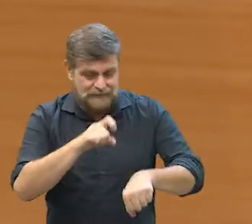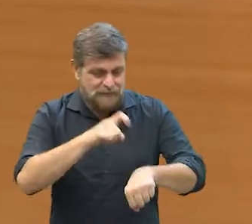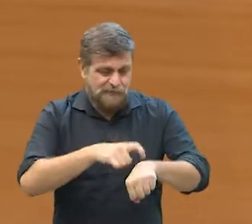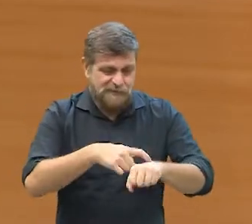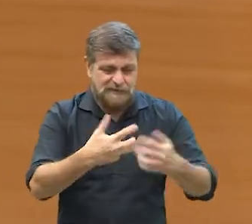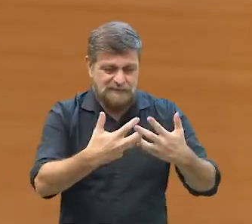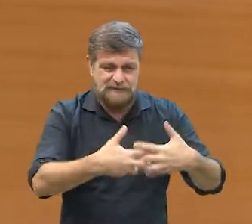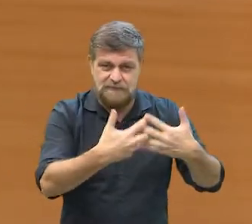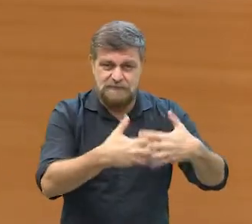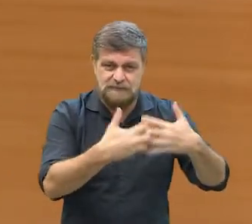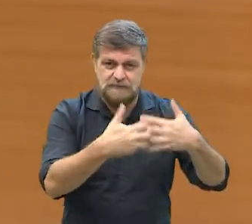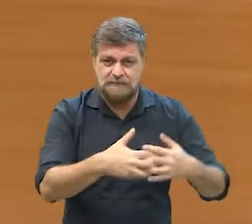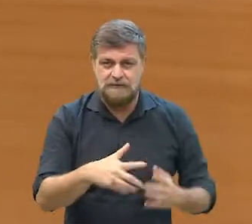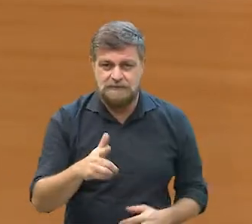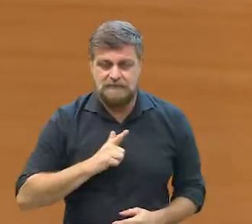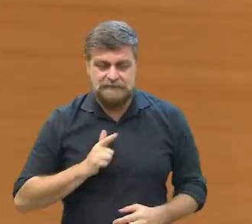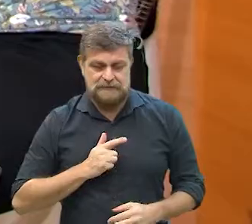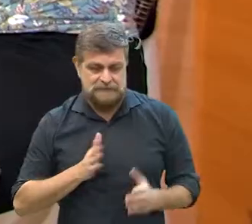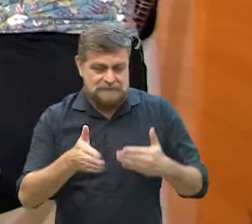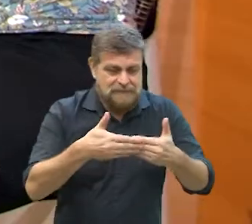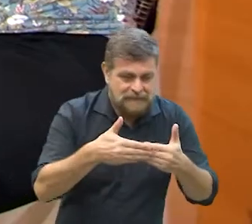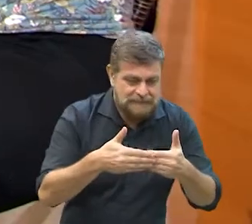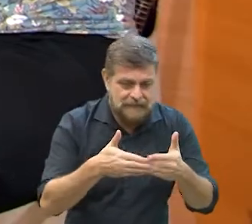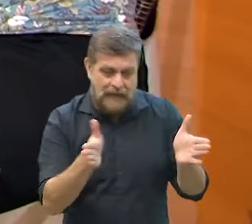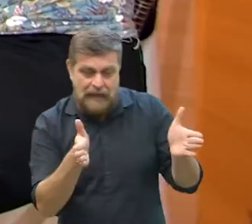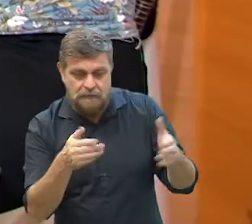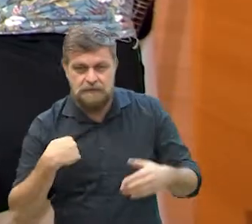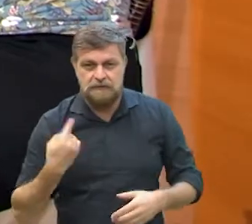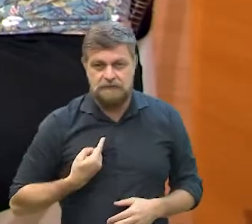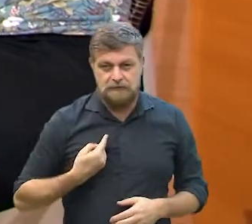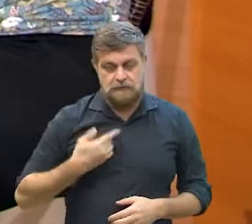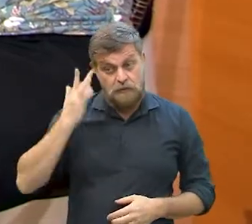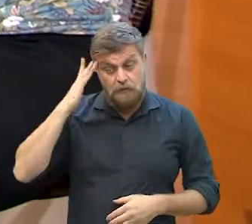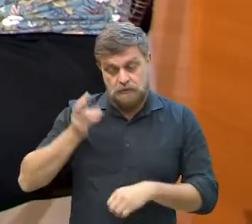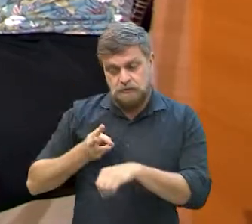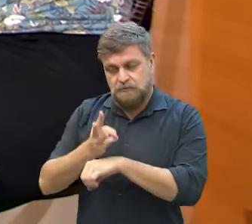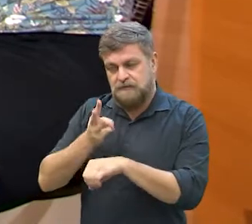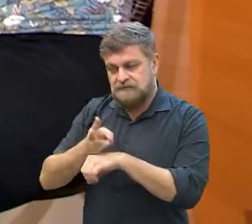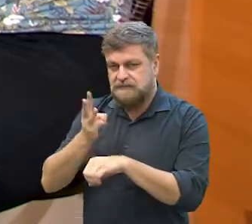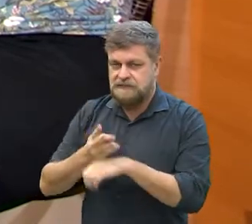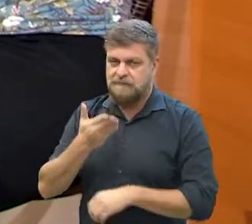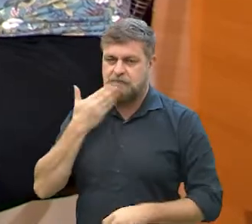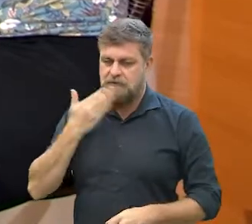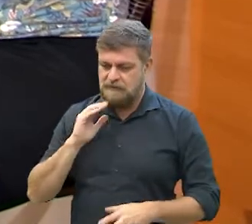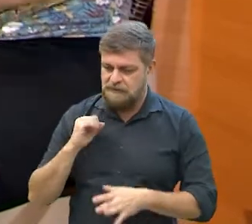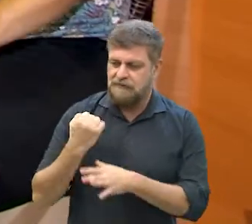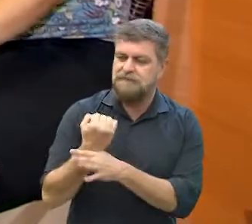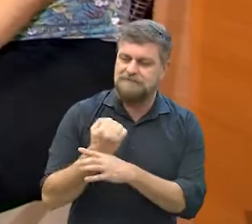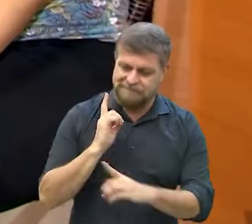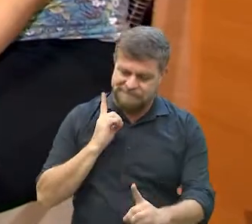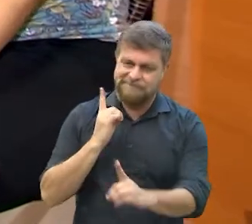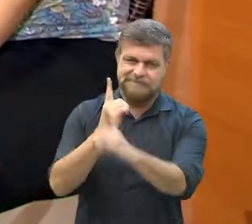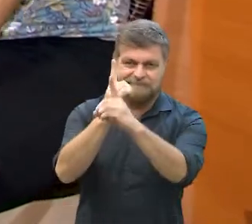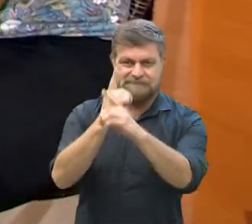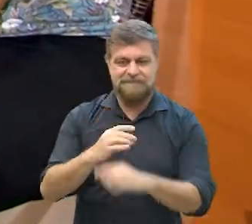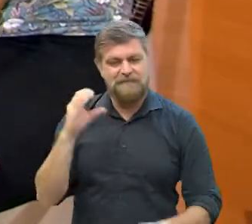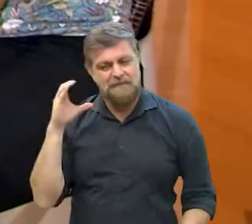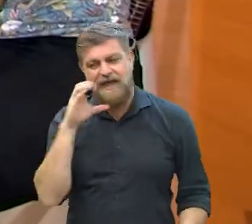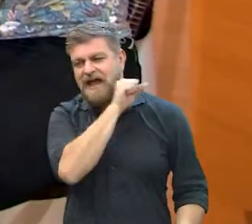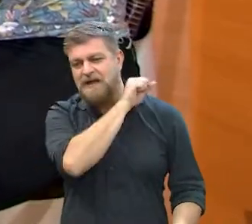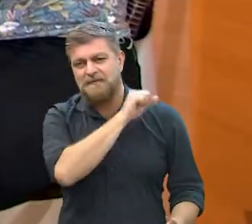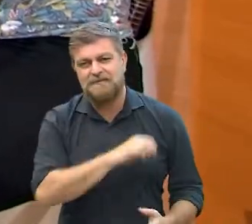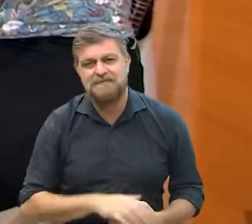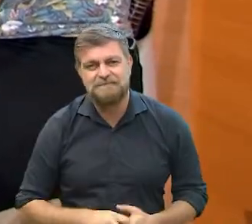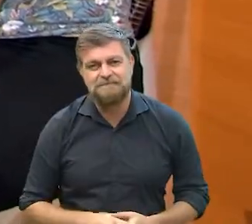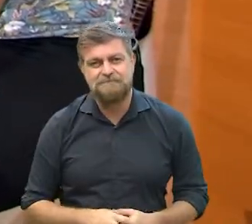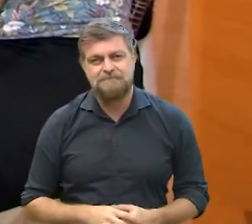e está mudando bastante o horário de funcionamento, funciona ou não funciona, então eu acho que o WhatsApp é a forma mais segura, também mais